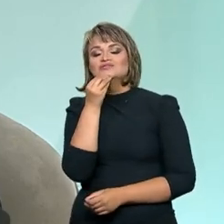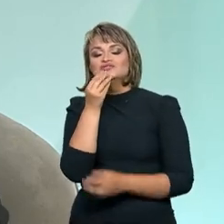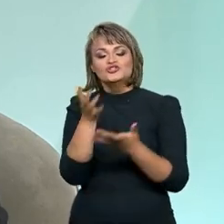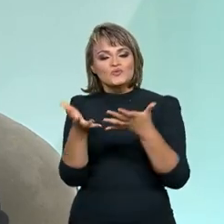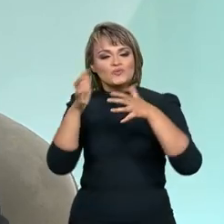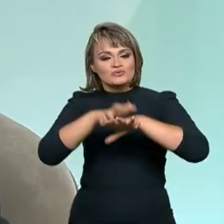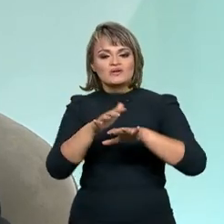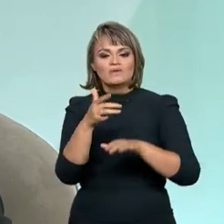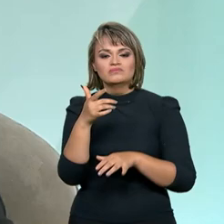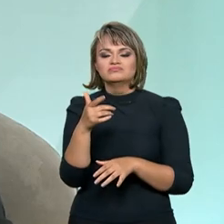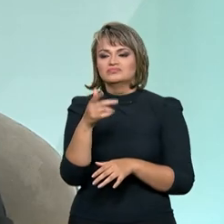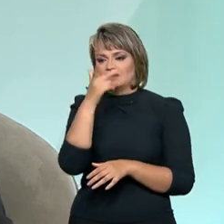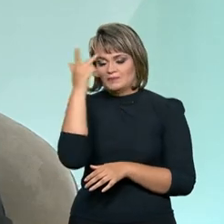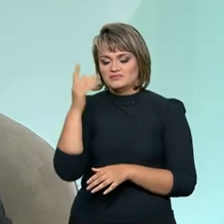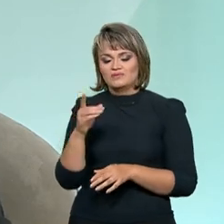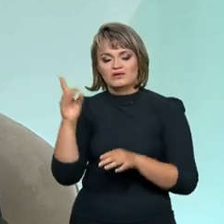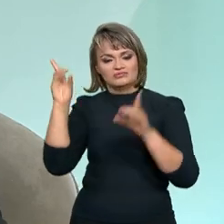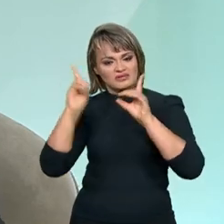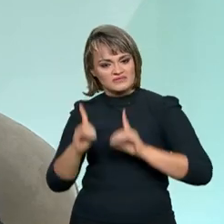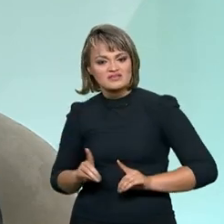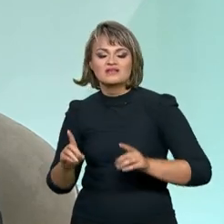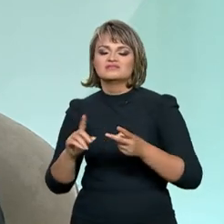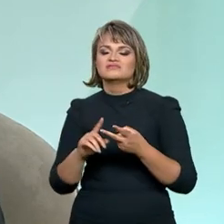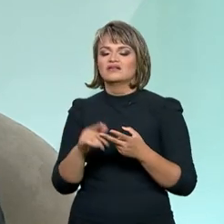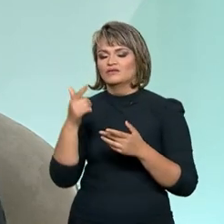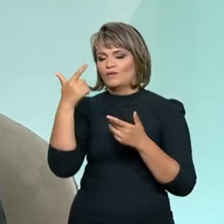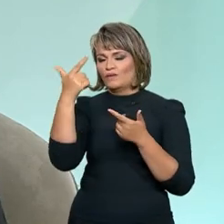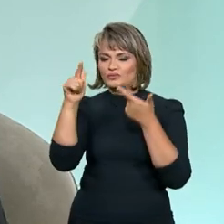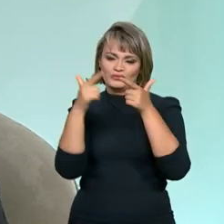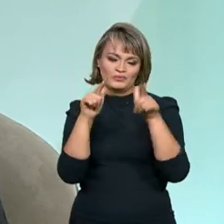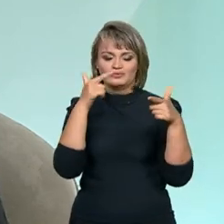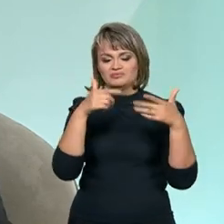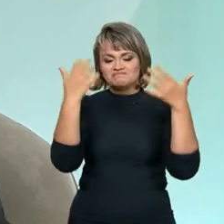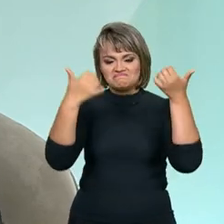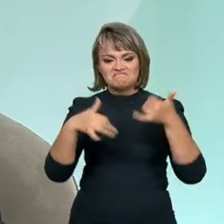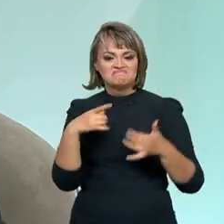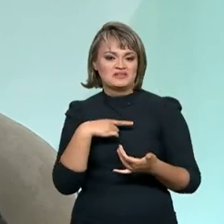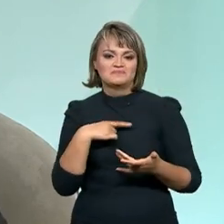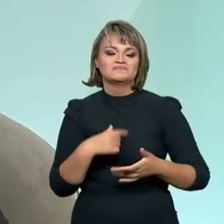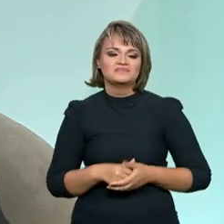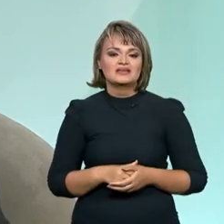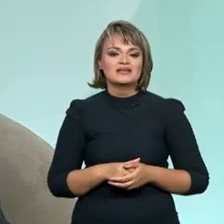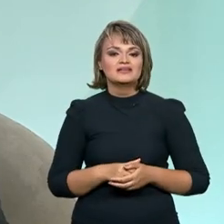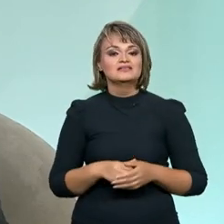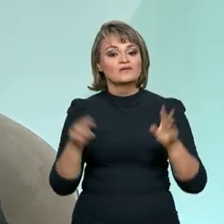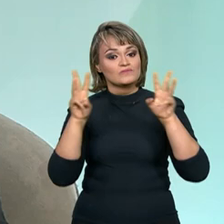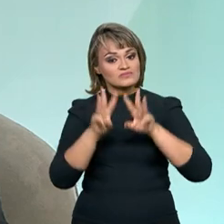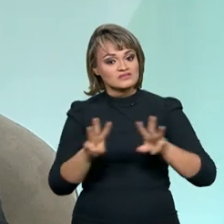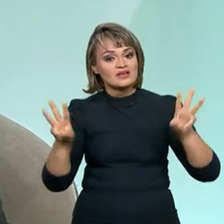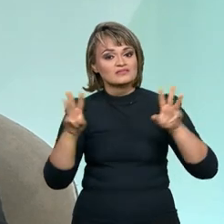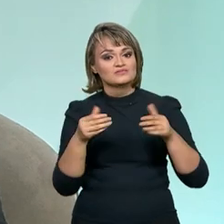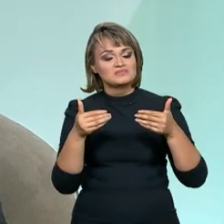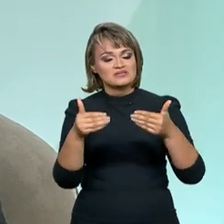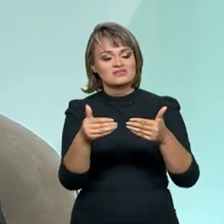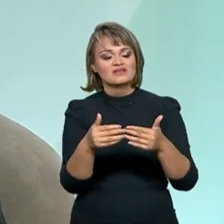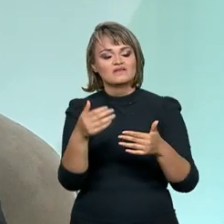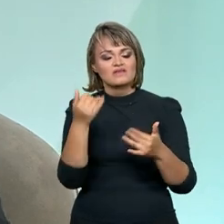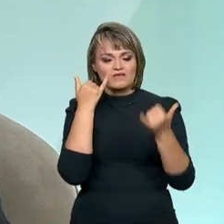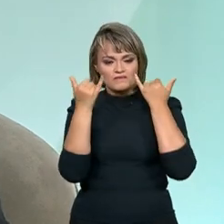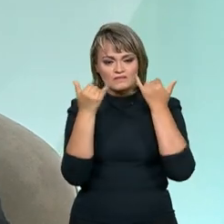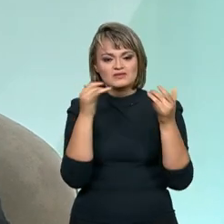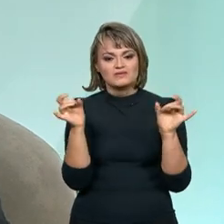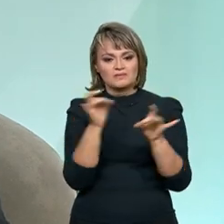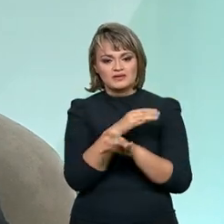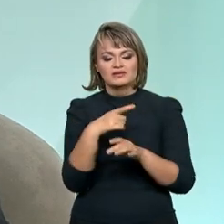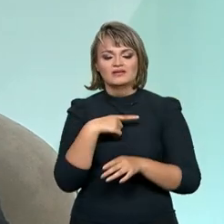de inclusão, como a inclusão da pessoa com deficiência, entre outros públicos que nós temos. Então, o site do Ministério, ele dispõe dessas informações,